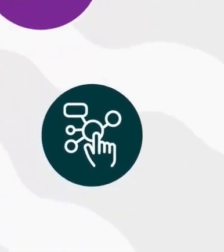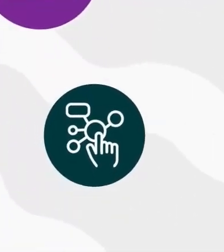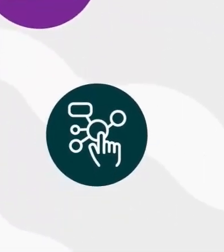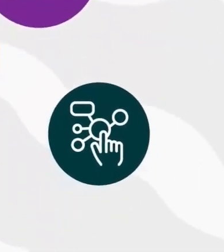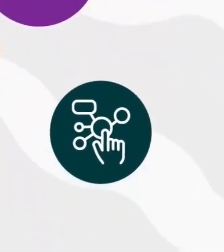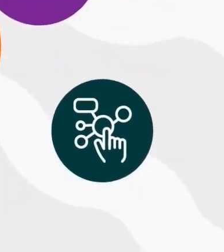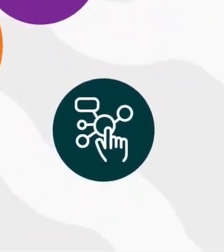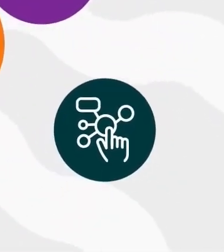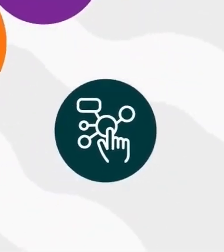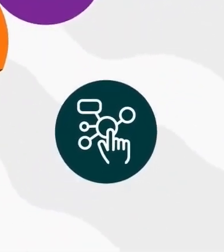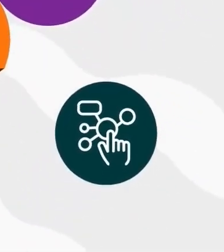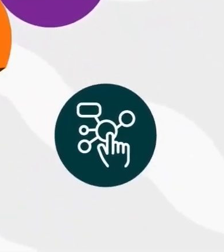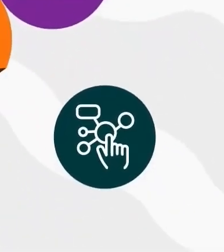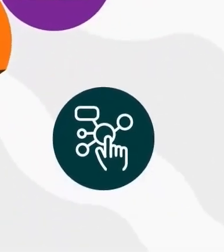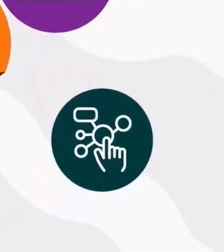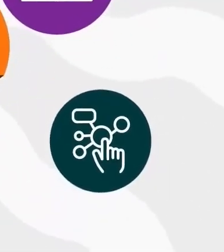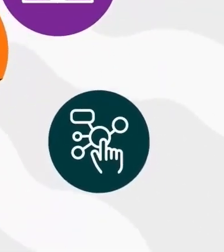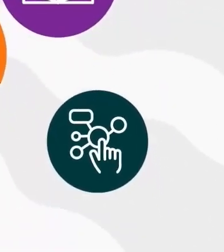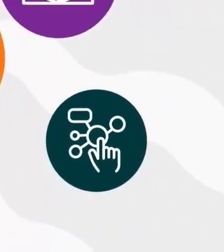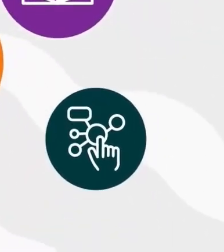Transcrição Legendas Pedro Negri Legendas